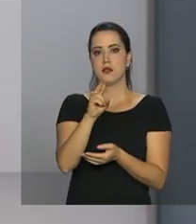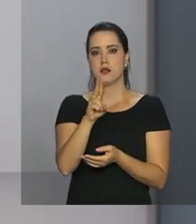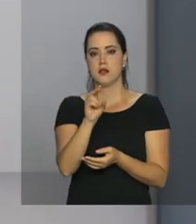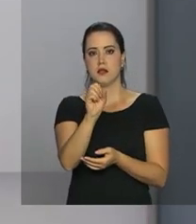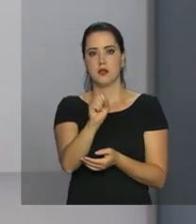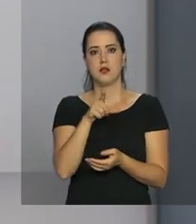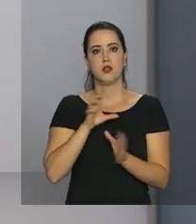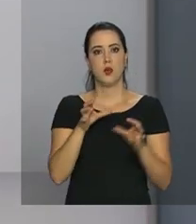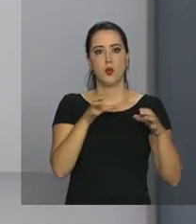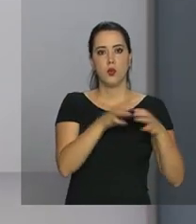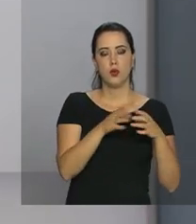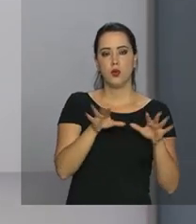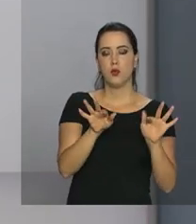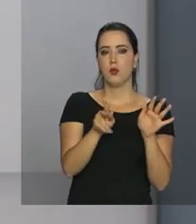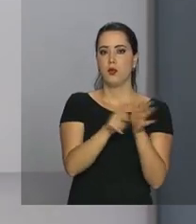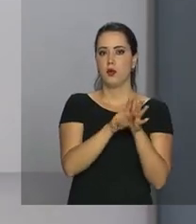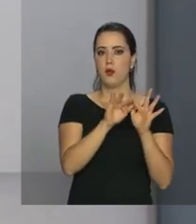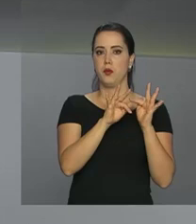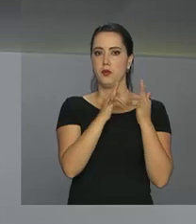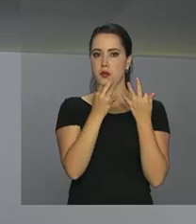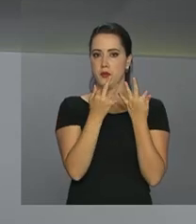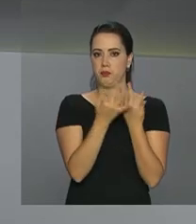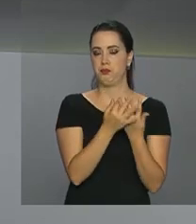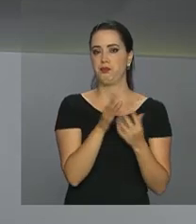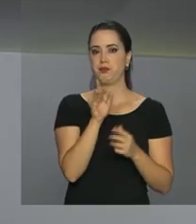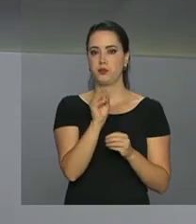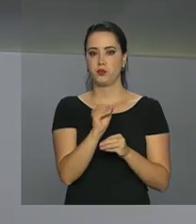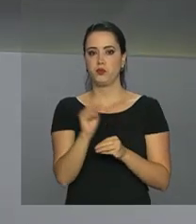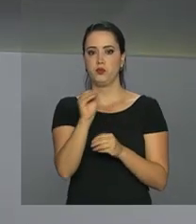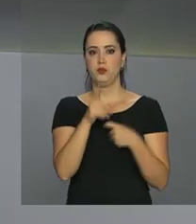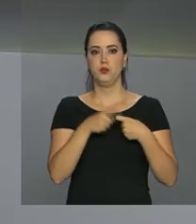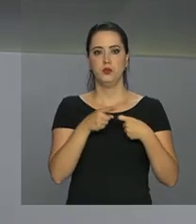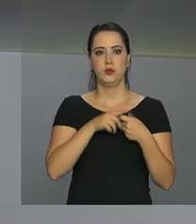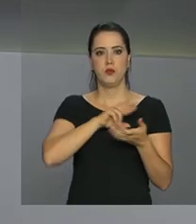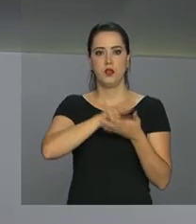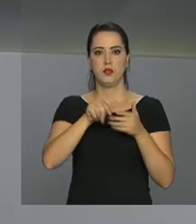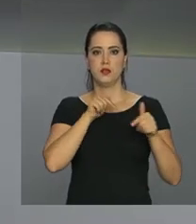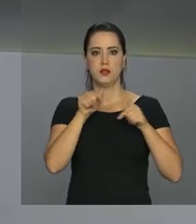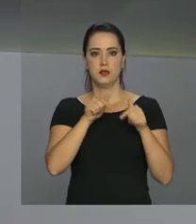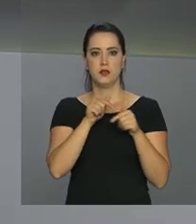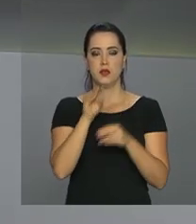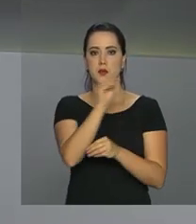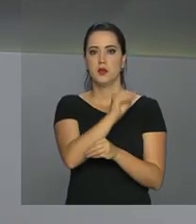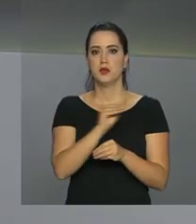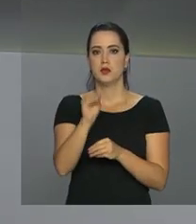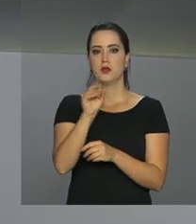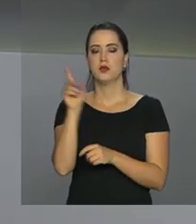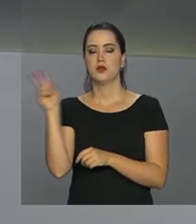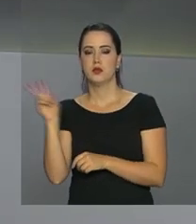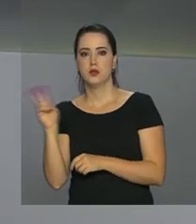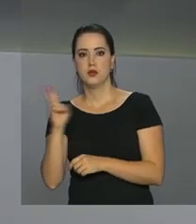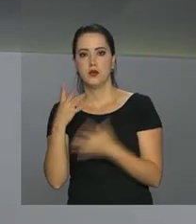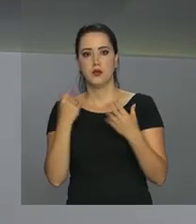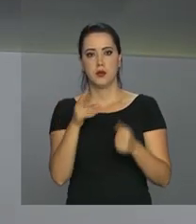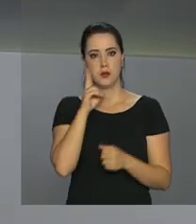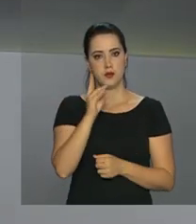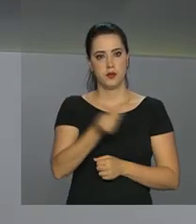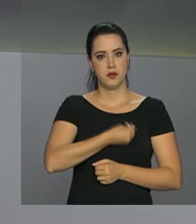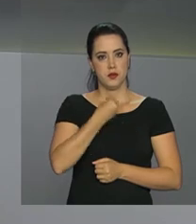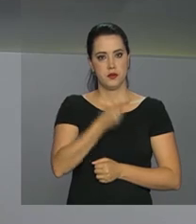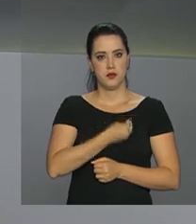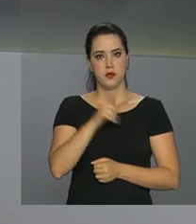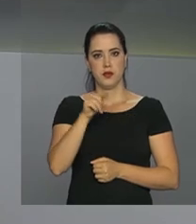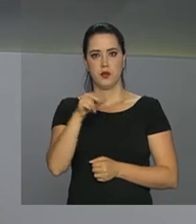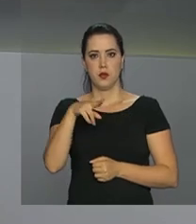atendimento por equipes da saúde da família. São várias ações de ajuda a esses venezuelanos. Vamos então falar ao vivo com a nossa